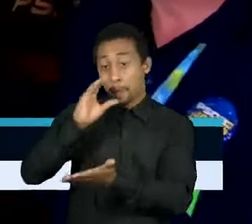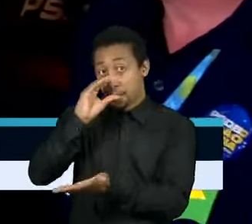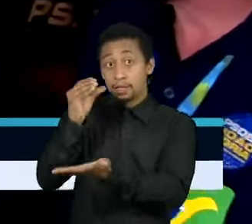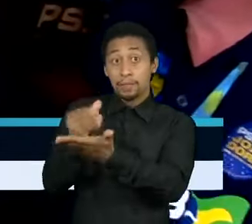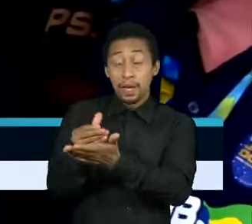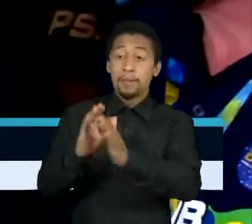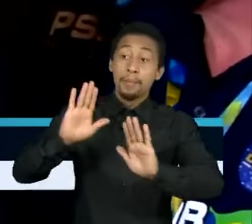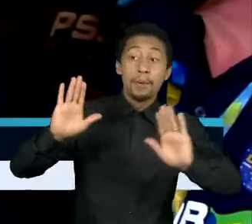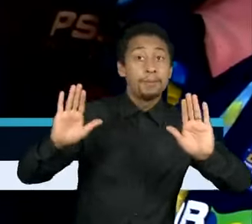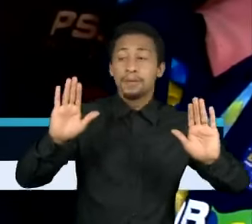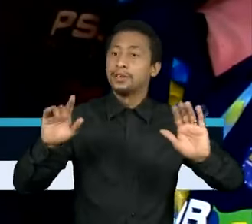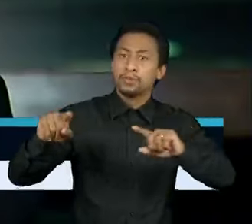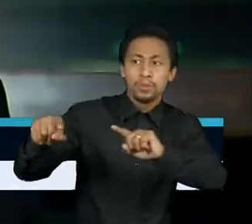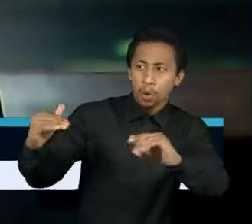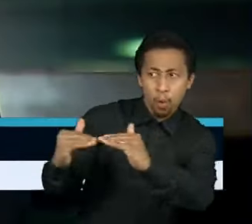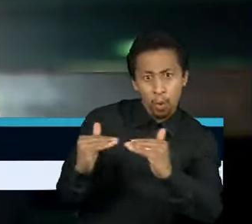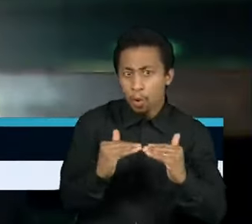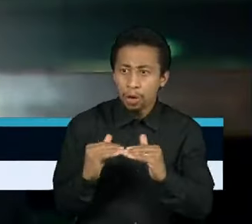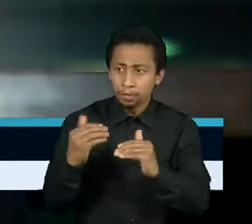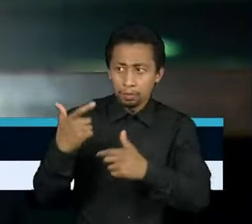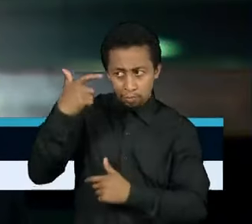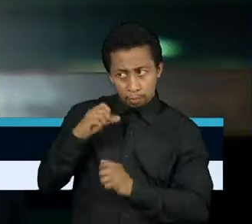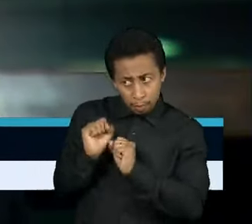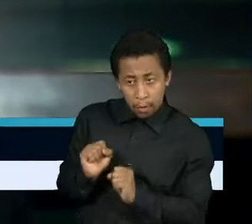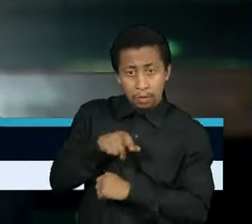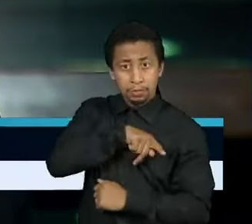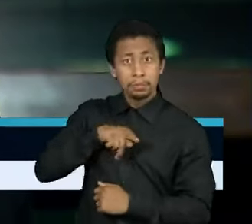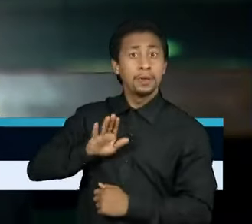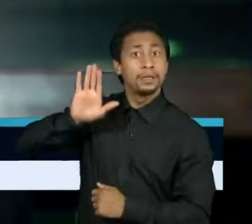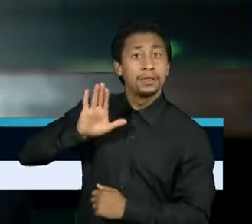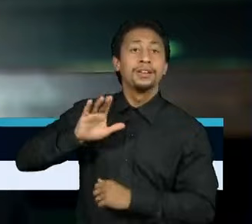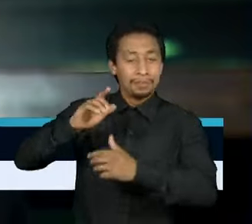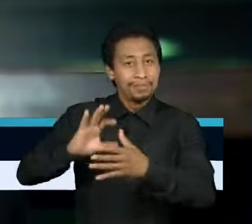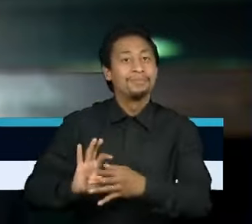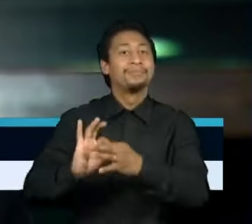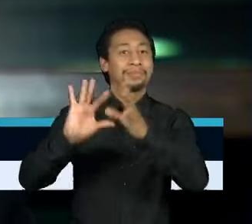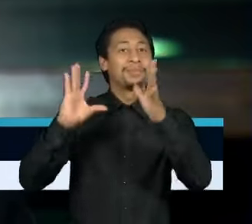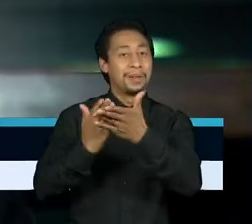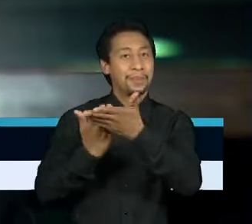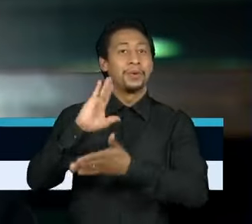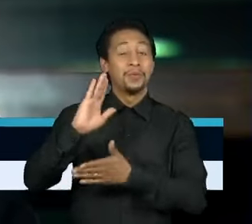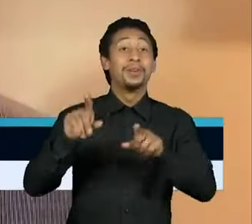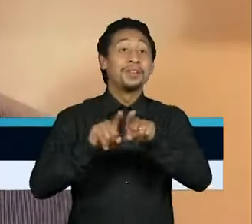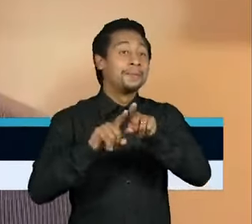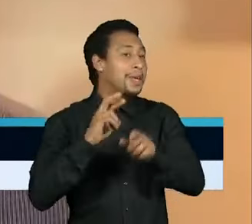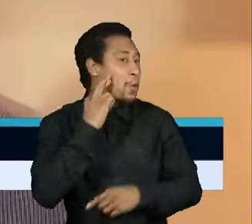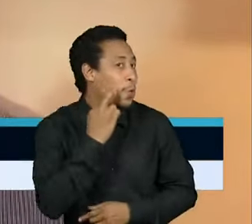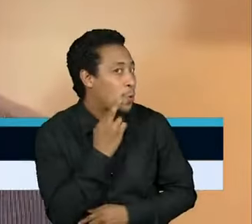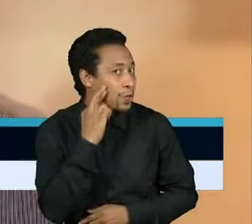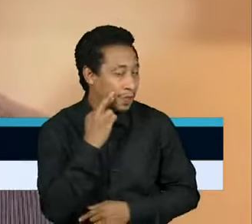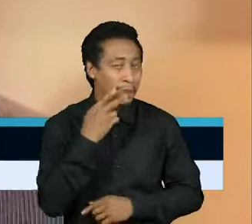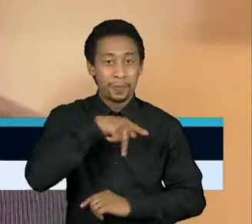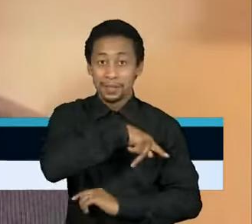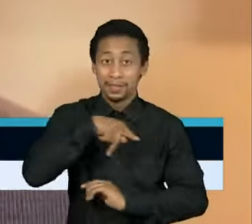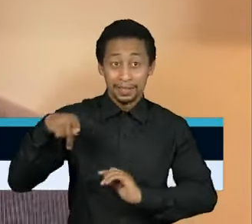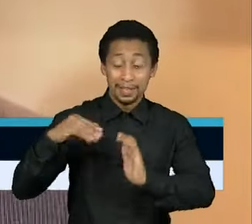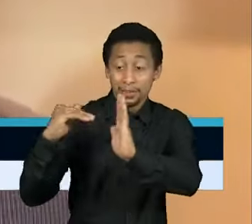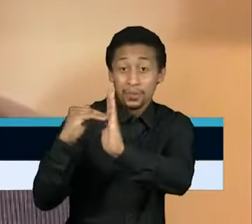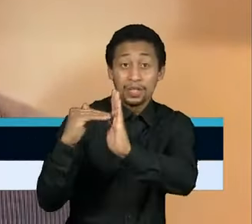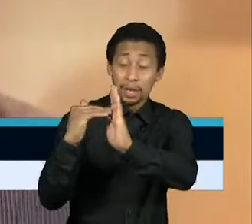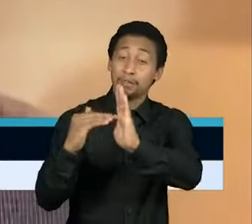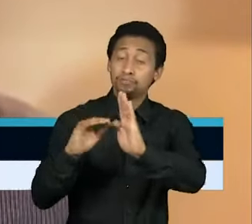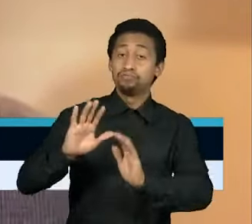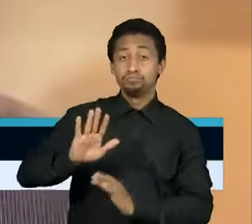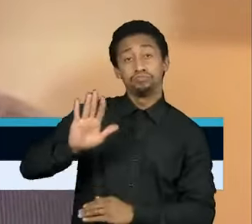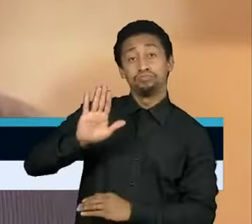e se mostra aberto a dialogar. E ainda aparece como opção o presidente do Senado, Rodrigo Pacheco. Uma terceira via competitiva